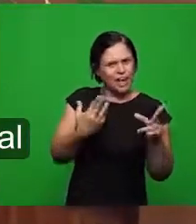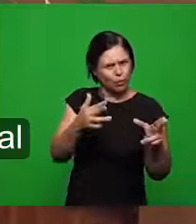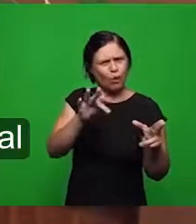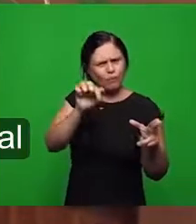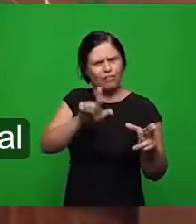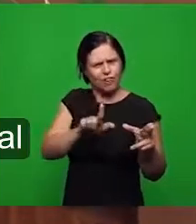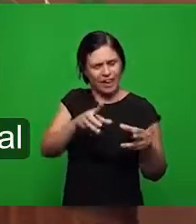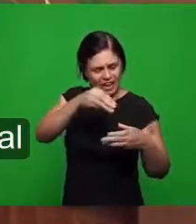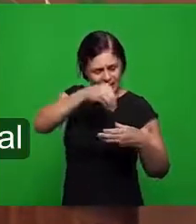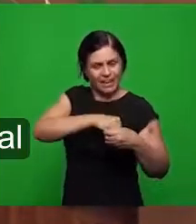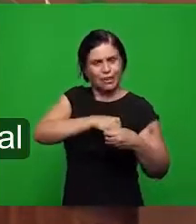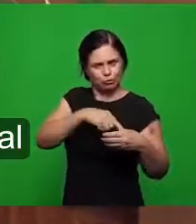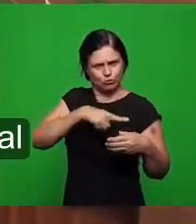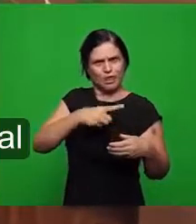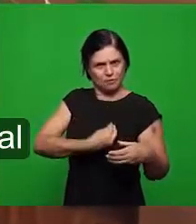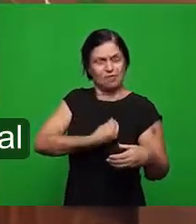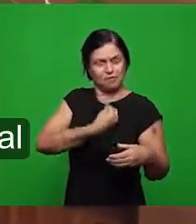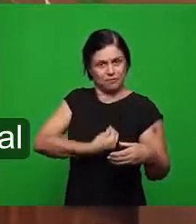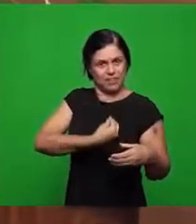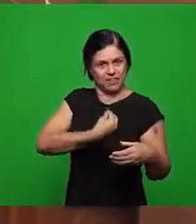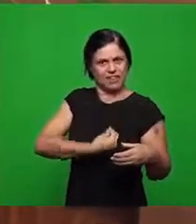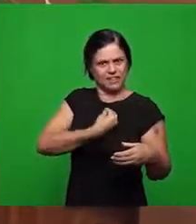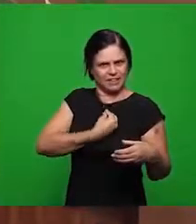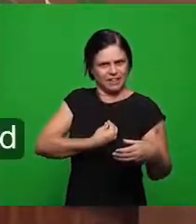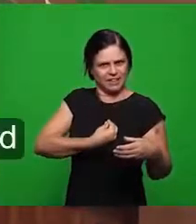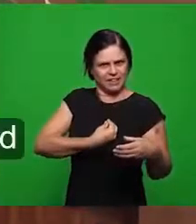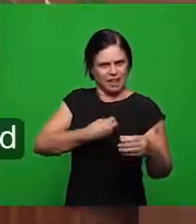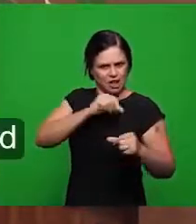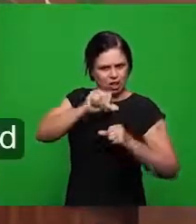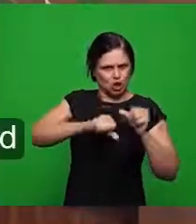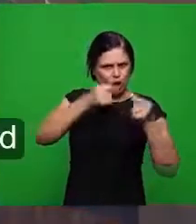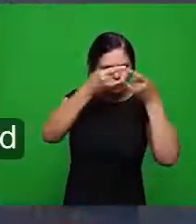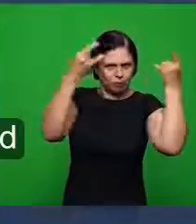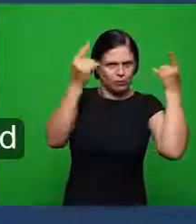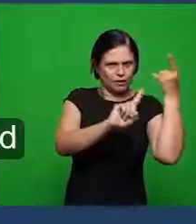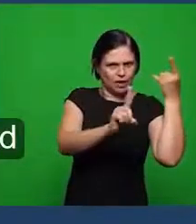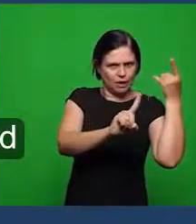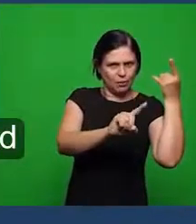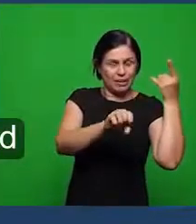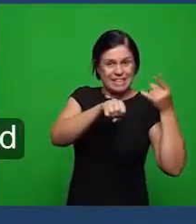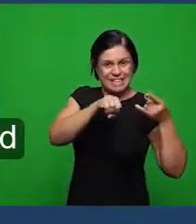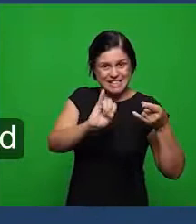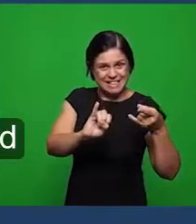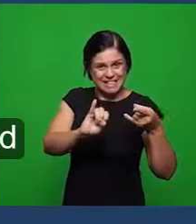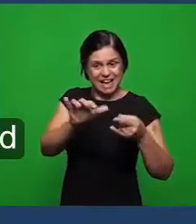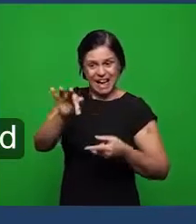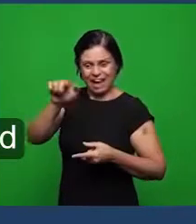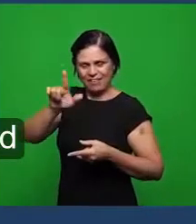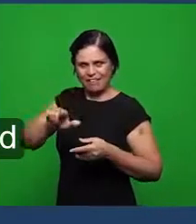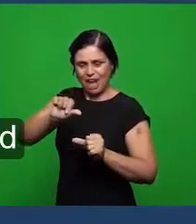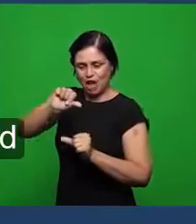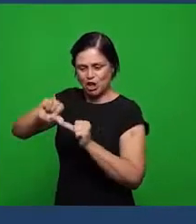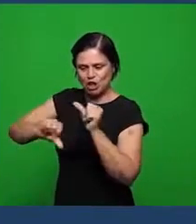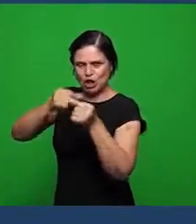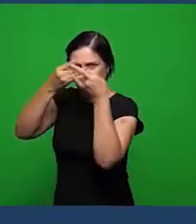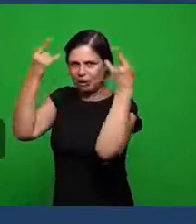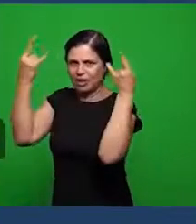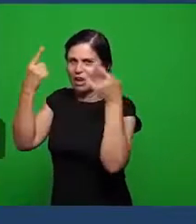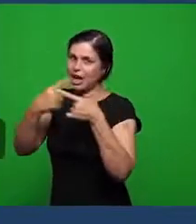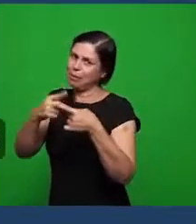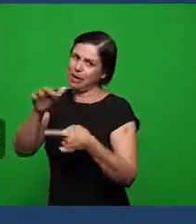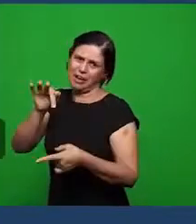ela não se exterioriza quando a fé se exterioriza é porque ela morreu